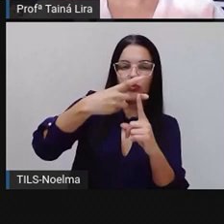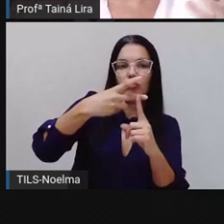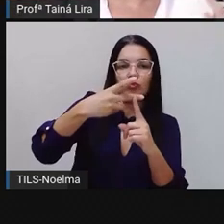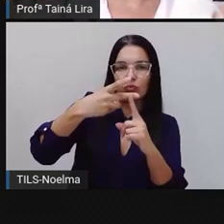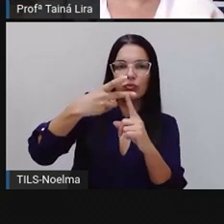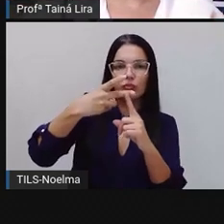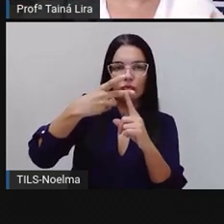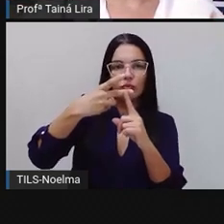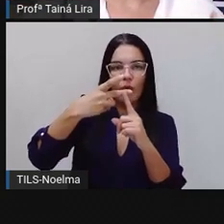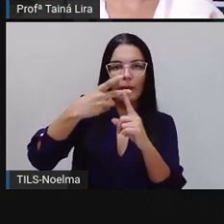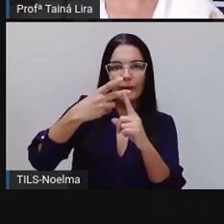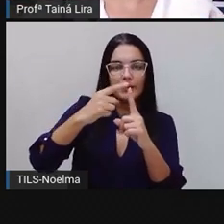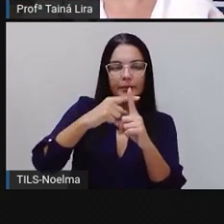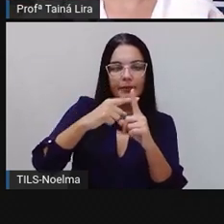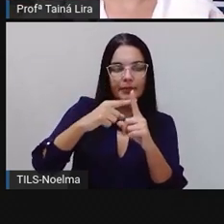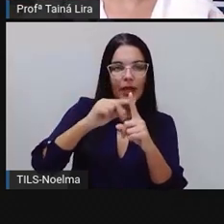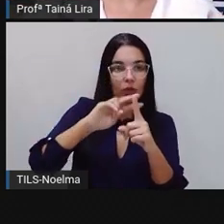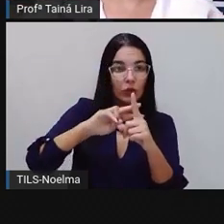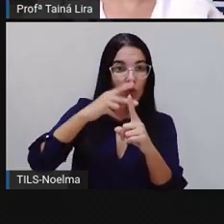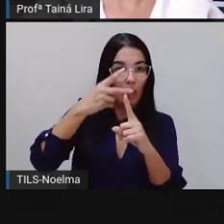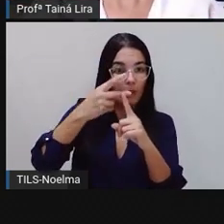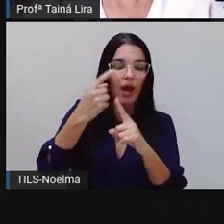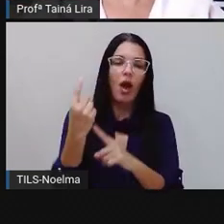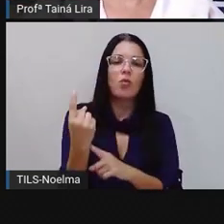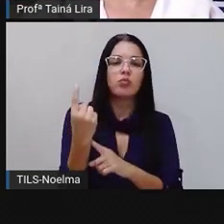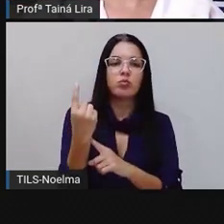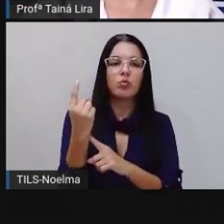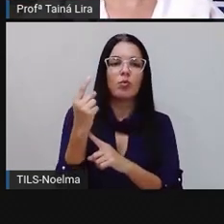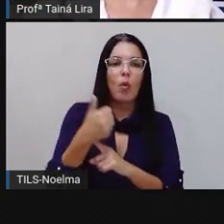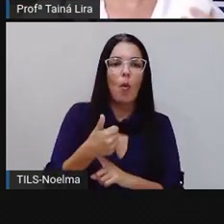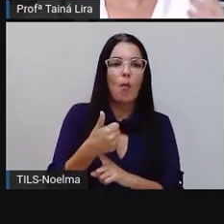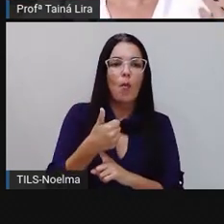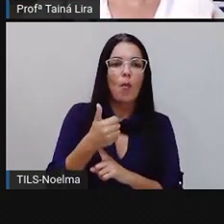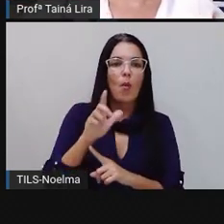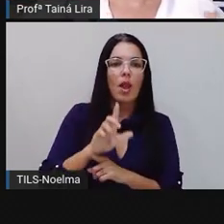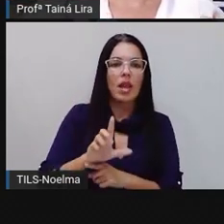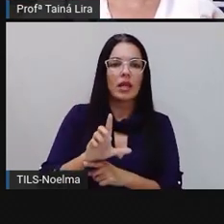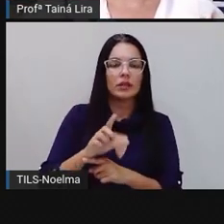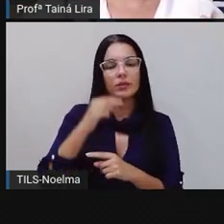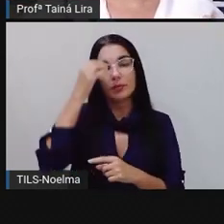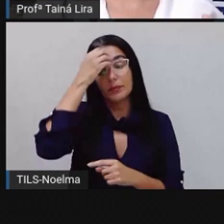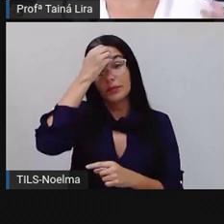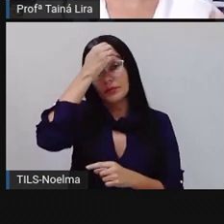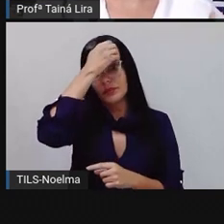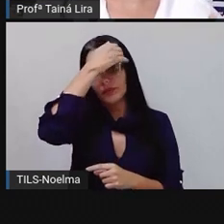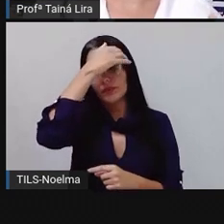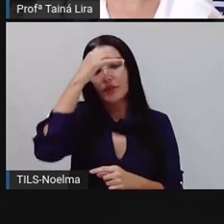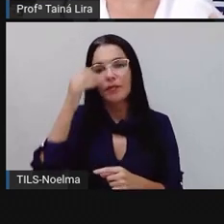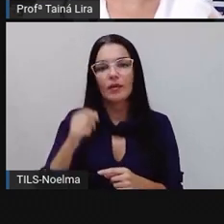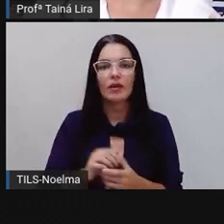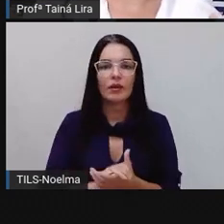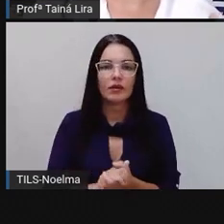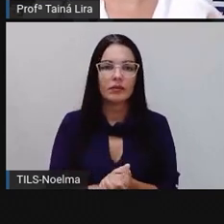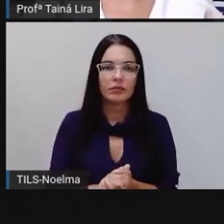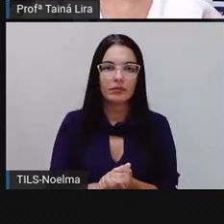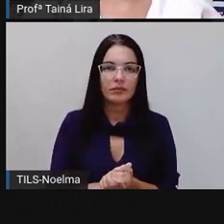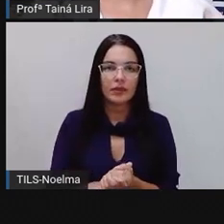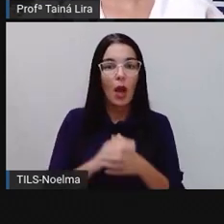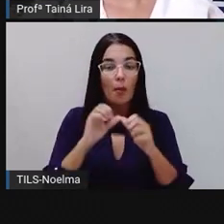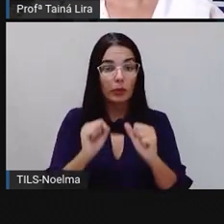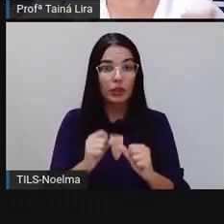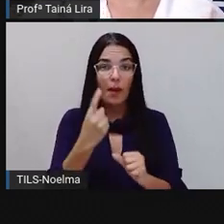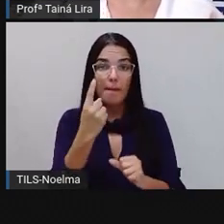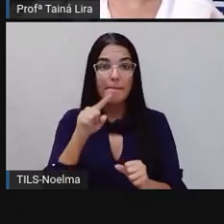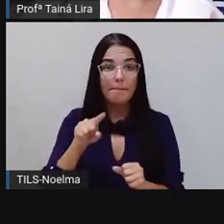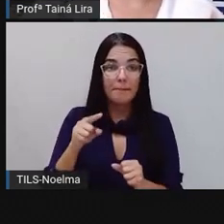de água é igual a mil mililitros, certo? Então, eu poderia colocar aqui também mil mililitros de água.